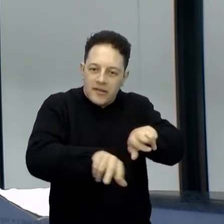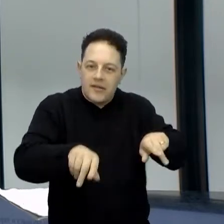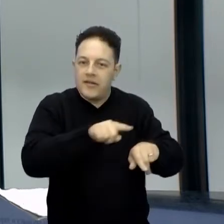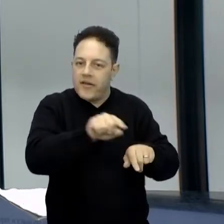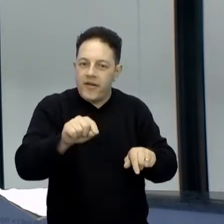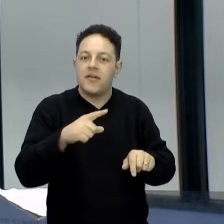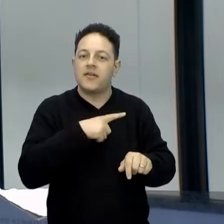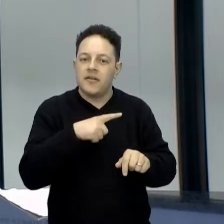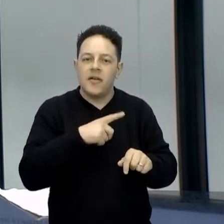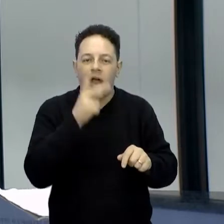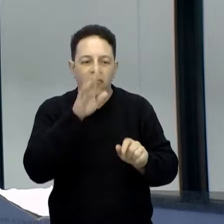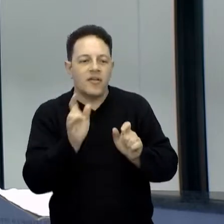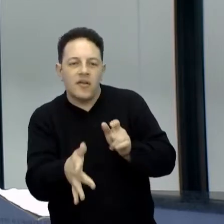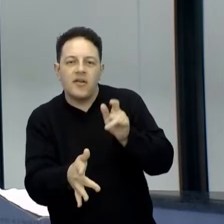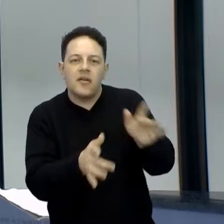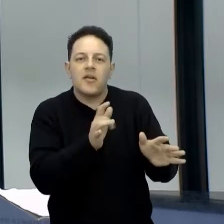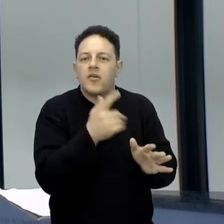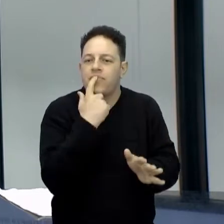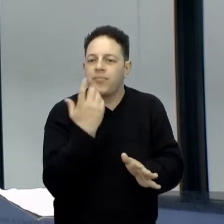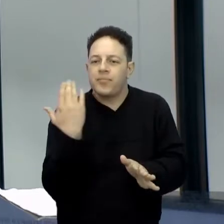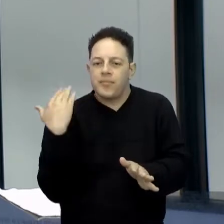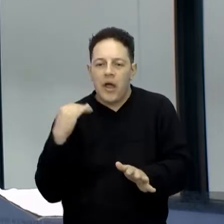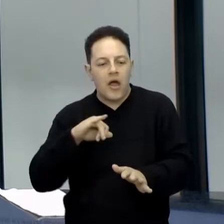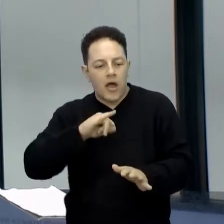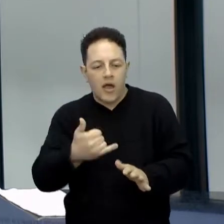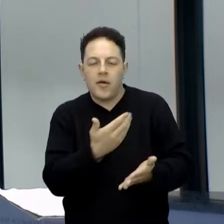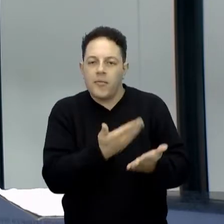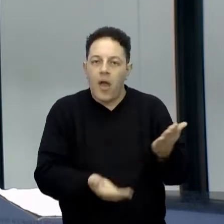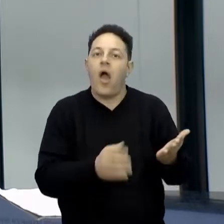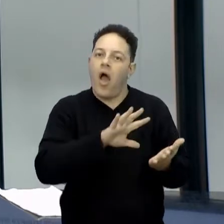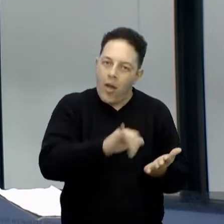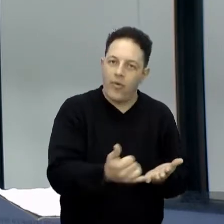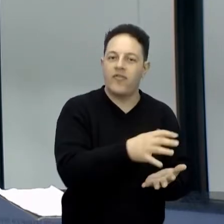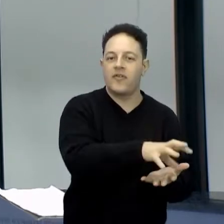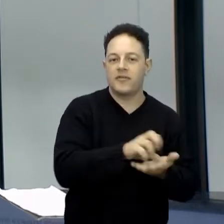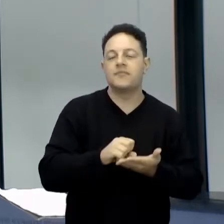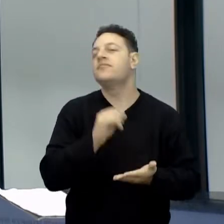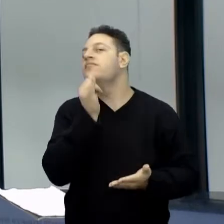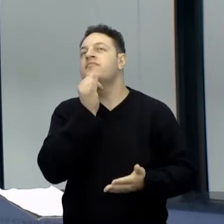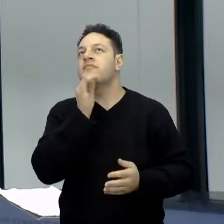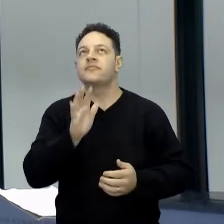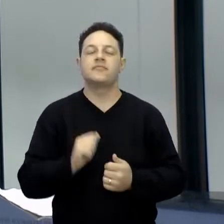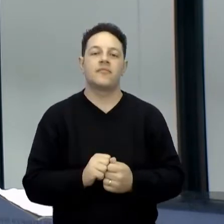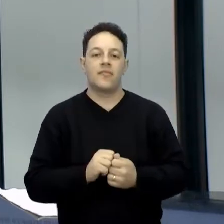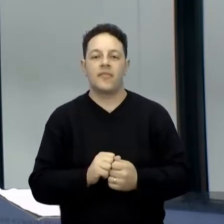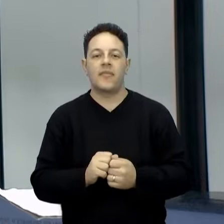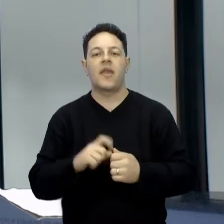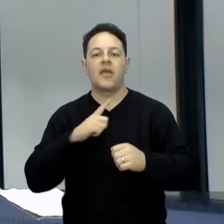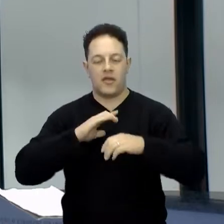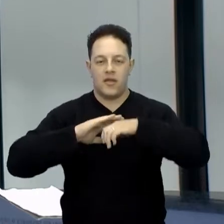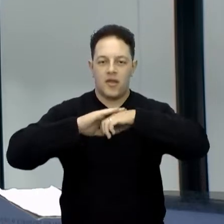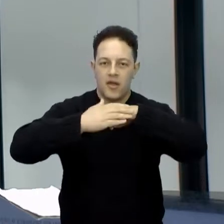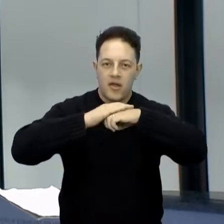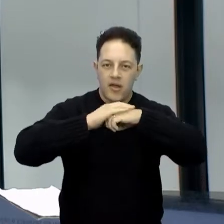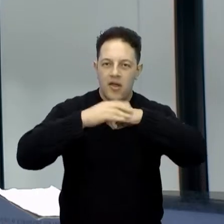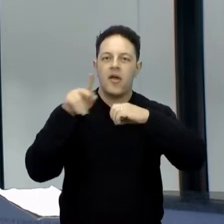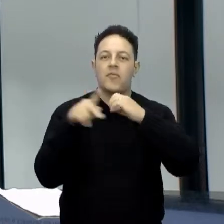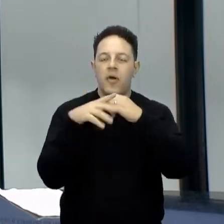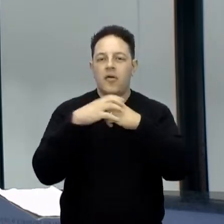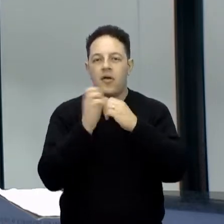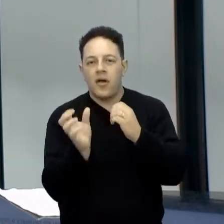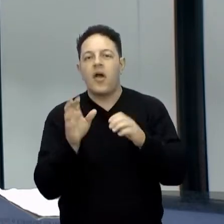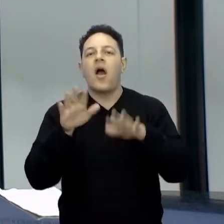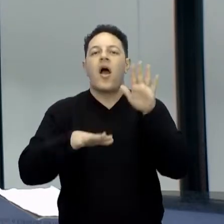se perderam recentemente, Que acabaram recentemente. Por exemplo, as cascas de alguns vegetais, o